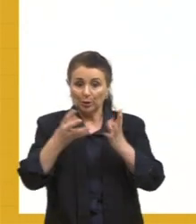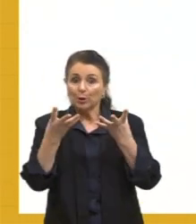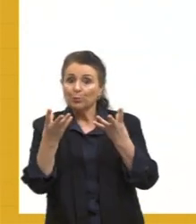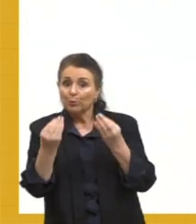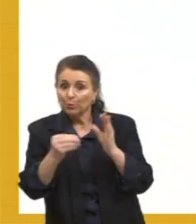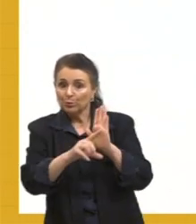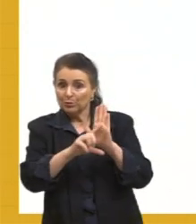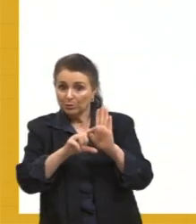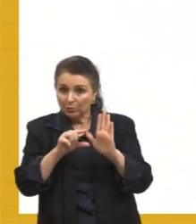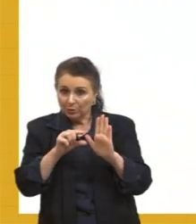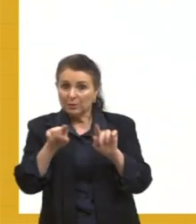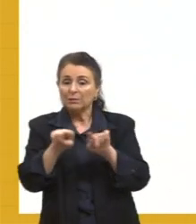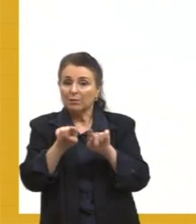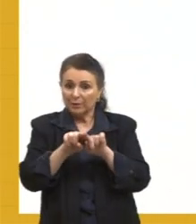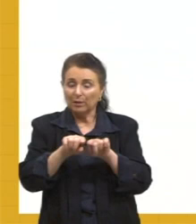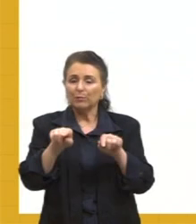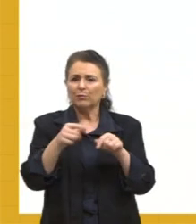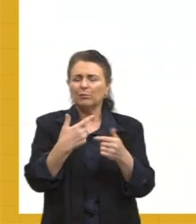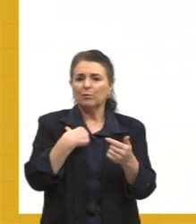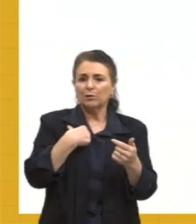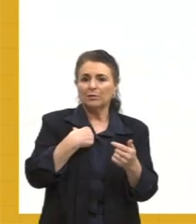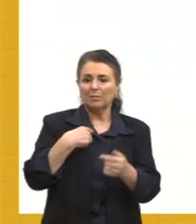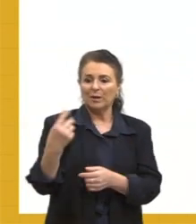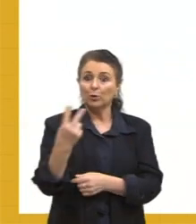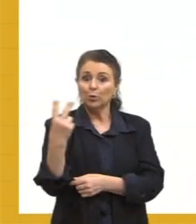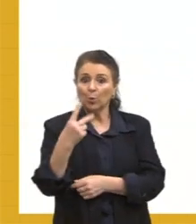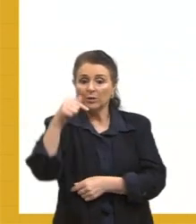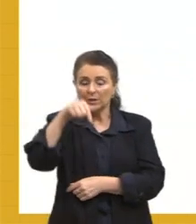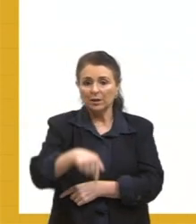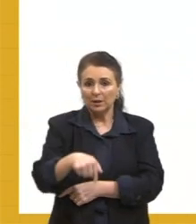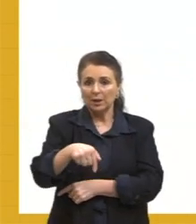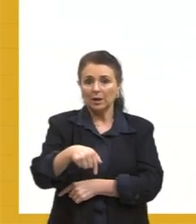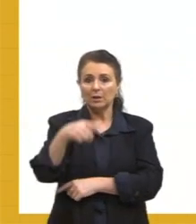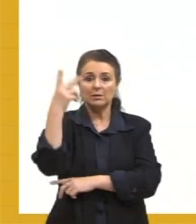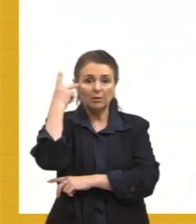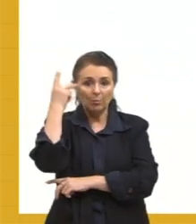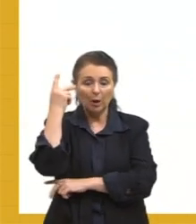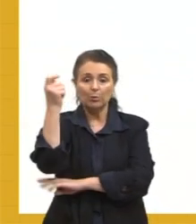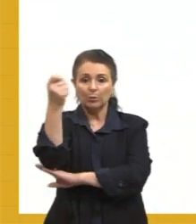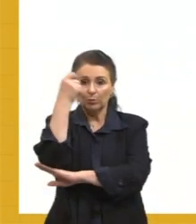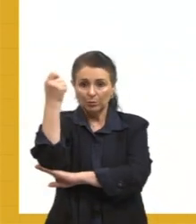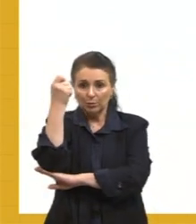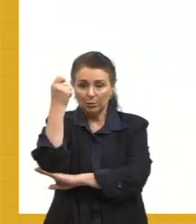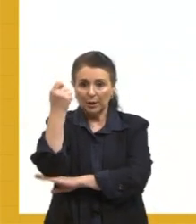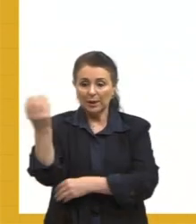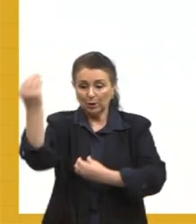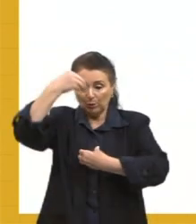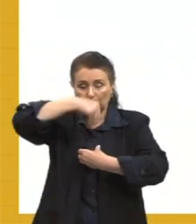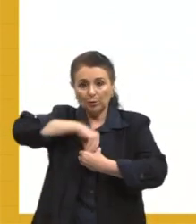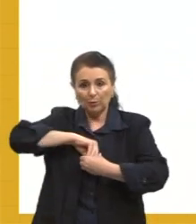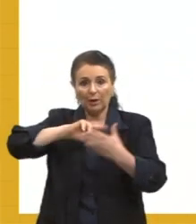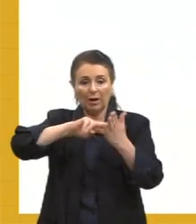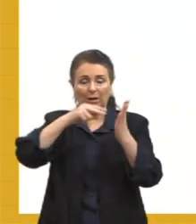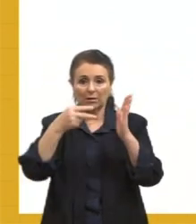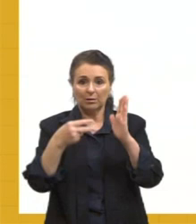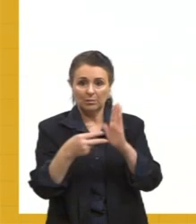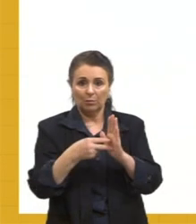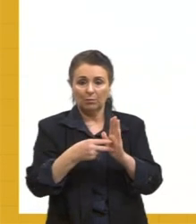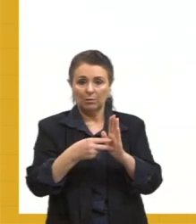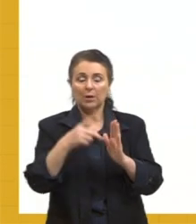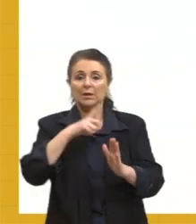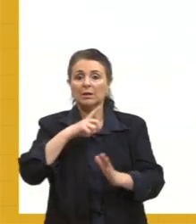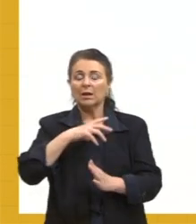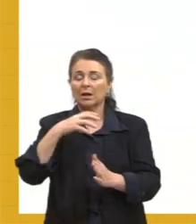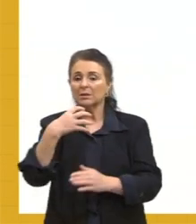foram tradutores como Monterlobato e Érico Veríssimo, ele incorpora não apenas a tradução literal, mas uma tradução que faça o